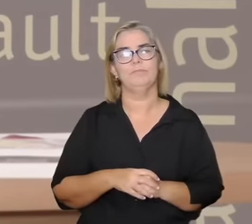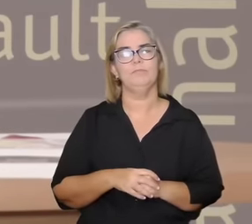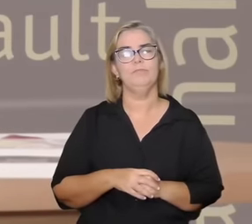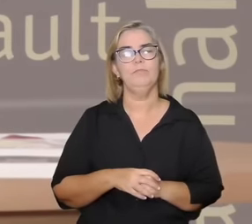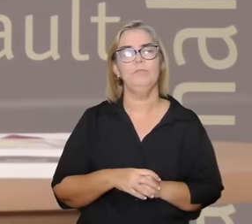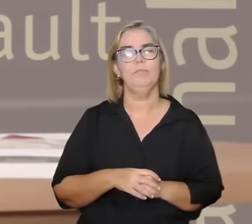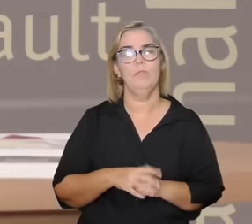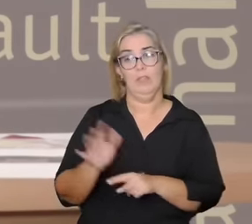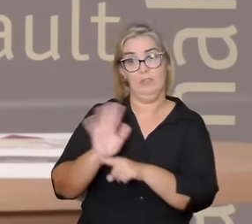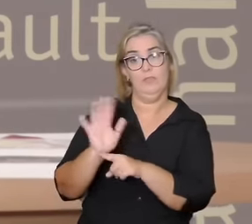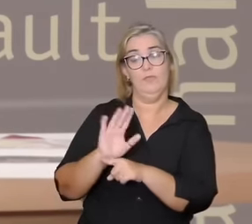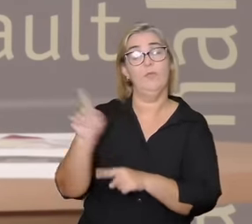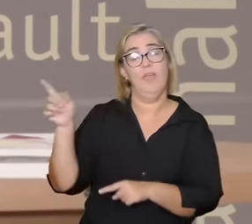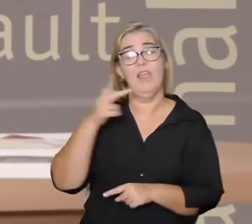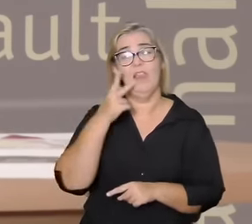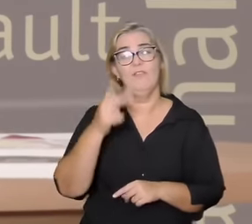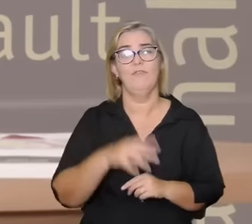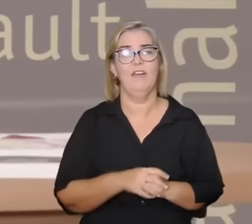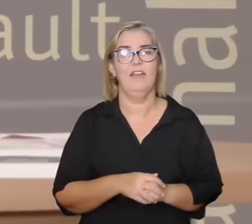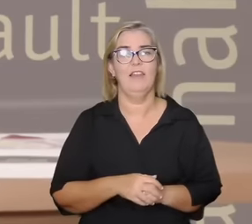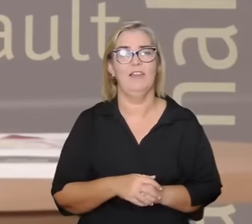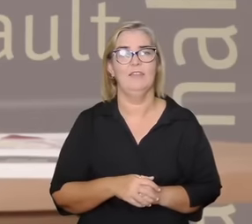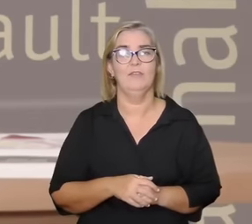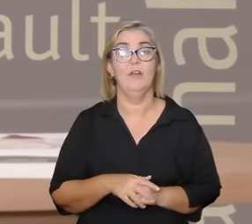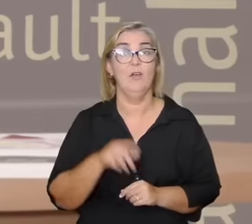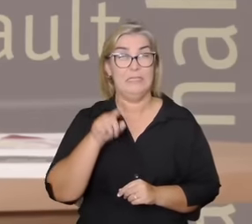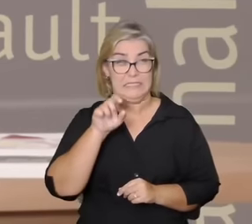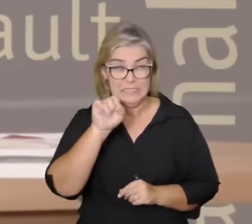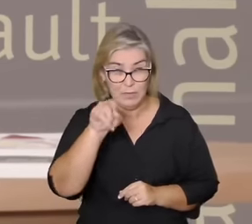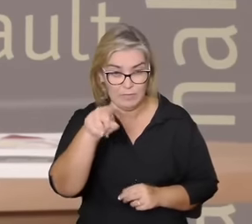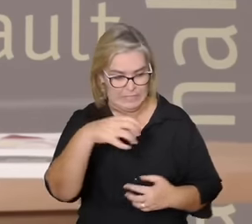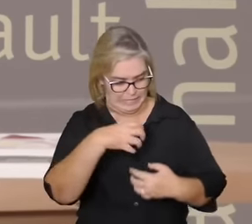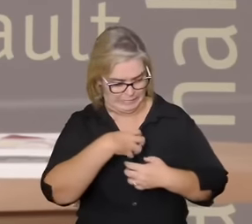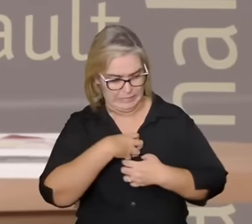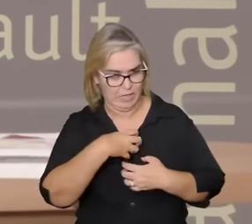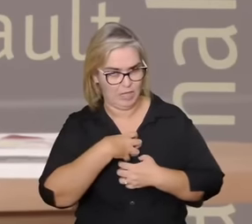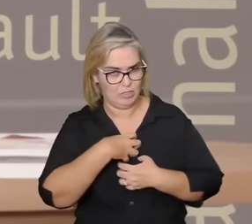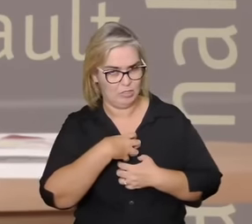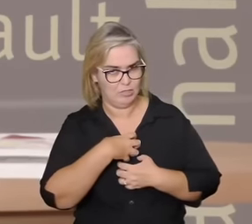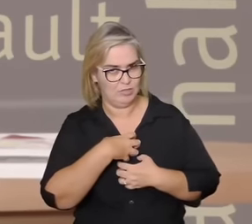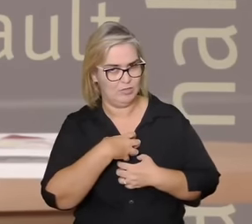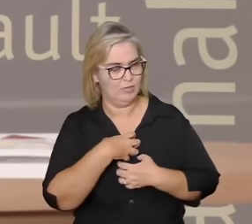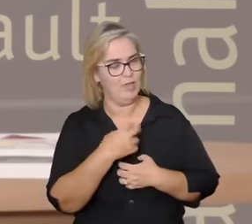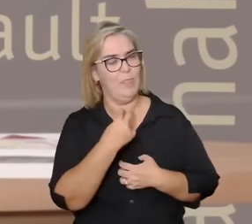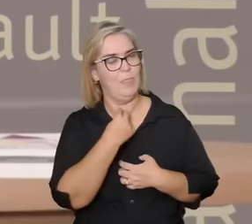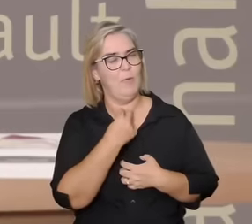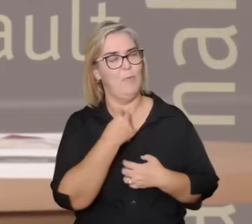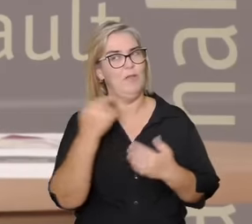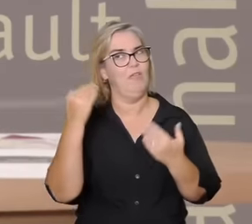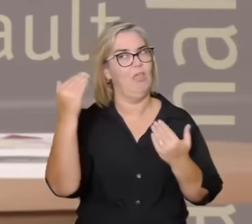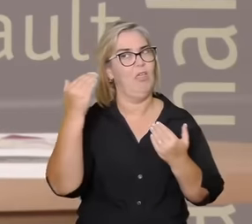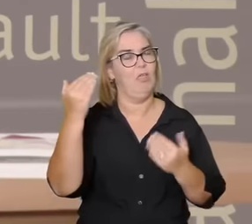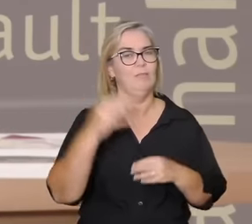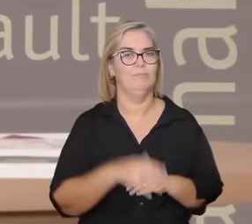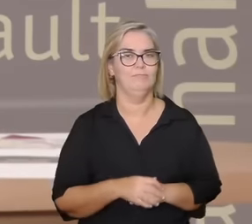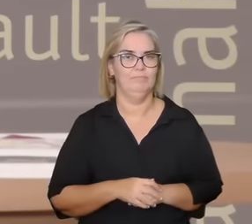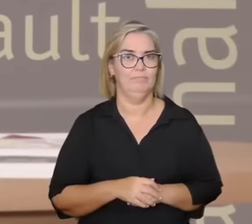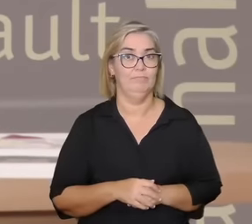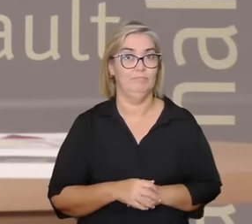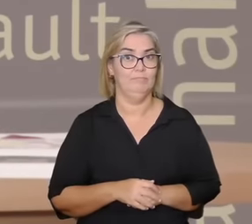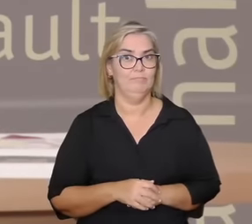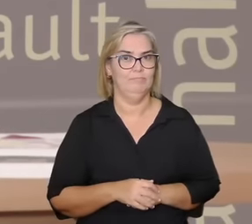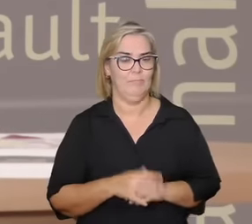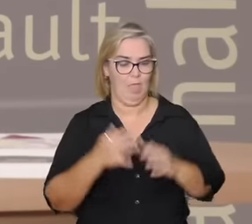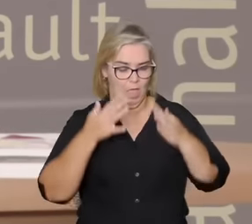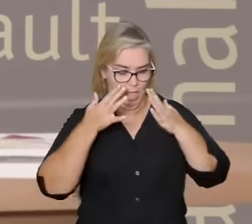ele tem uma expressão que ele fala nunca desconfio do seu sentimento é justamente dar atenção para aquilo que a gente